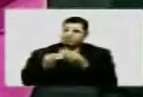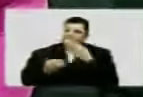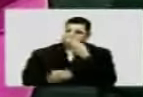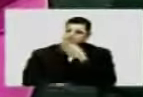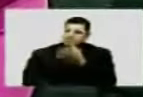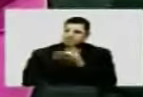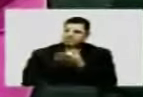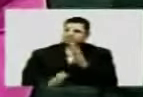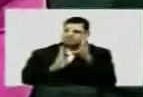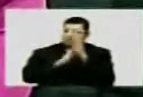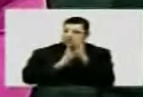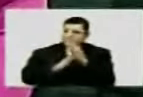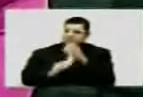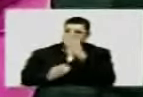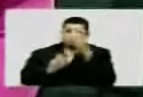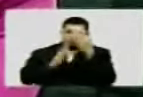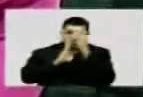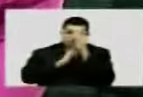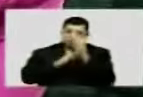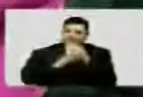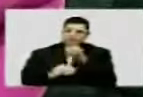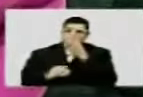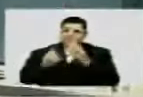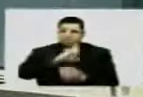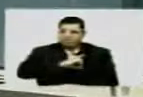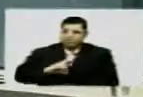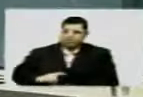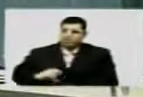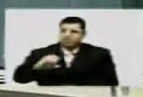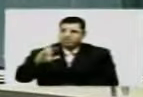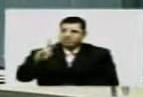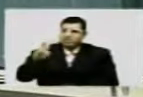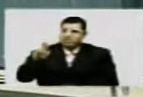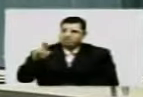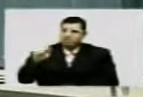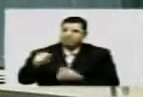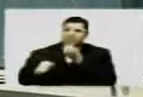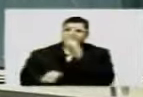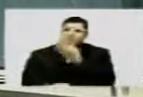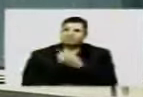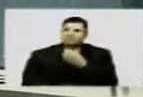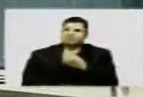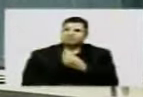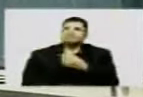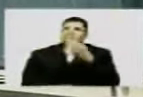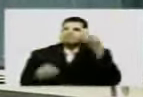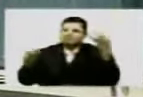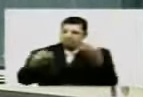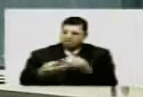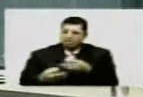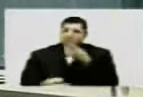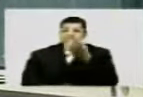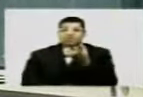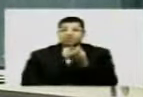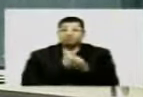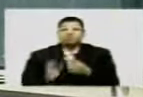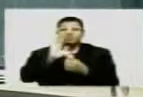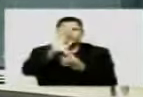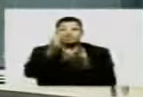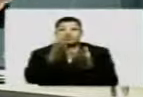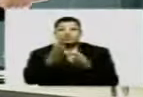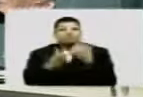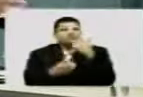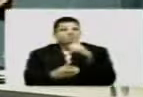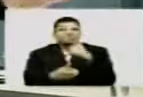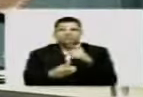endosso e aplaudo. Parabéns. Deputada Vera, eu acato a parte de V. Exª, muito contundente, e que espelha